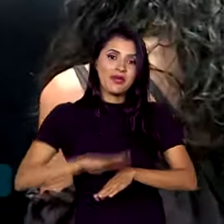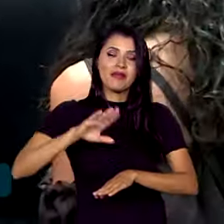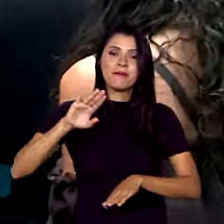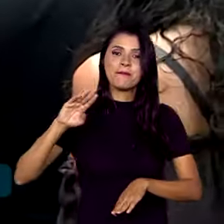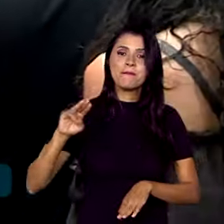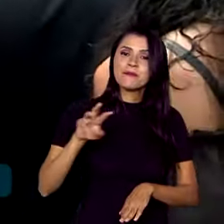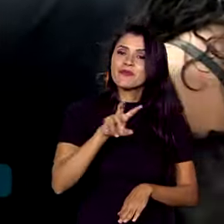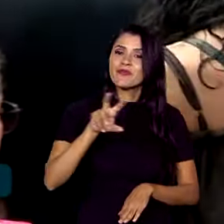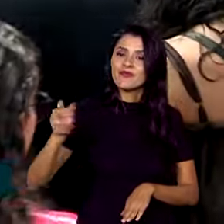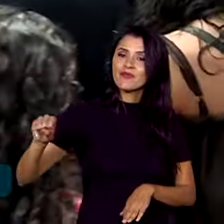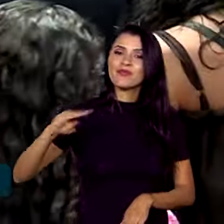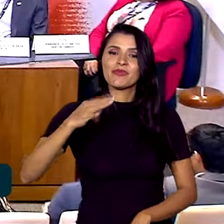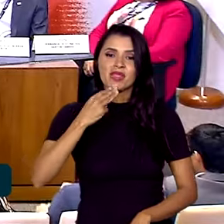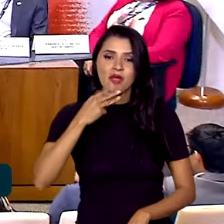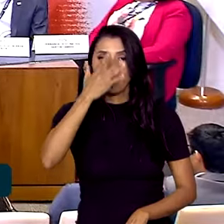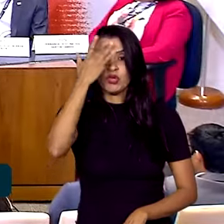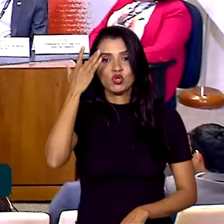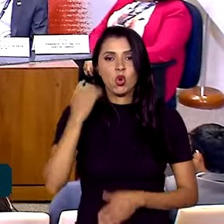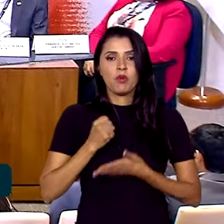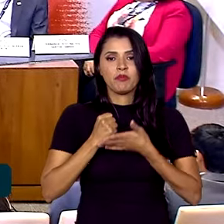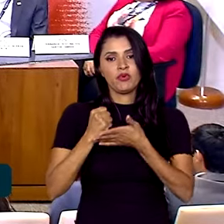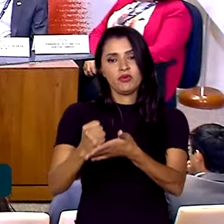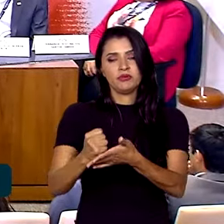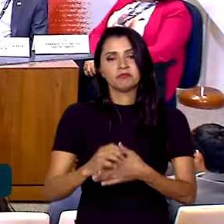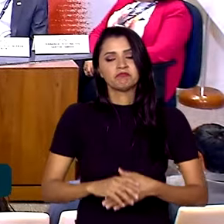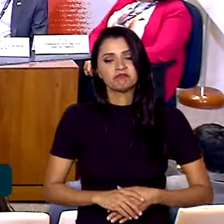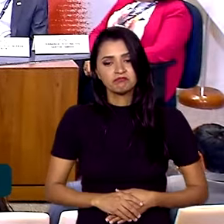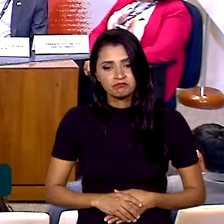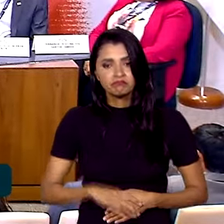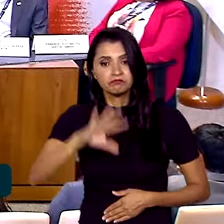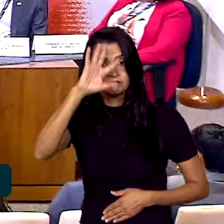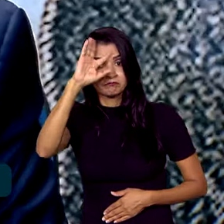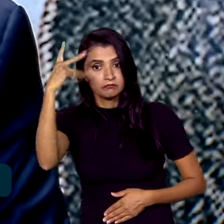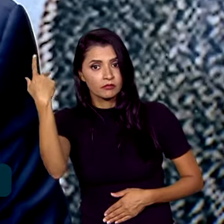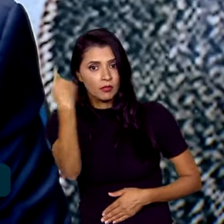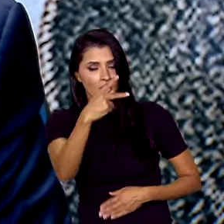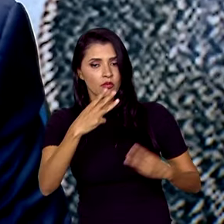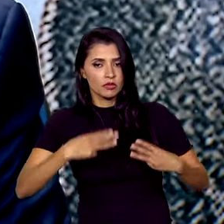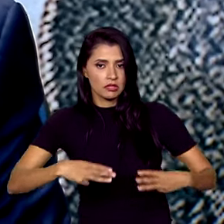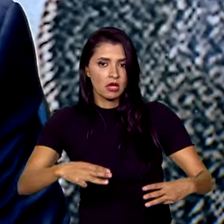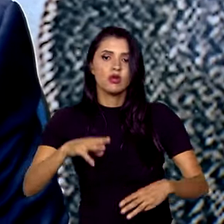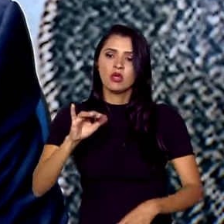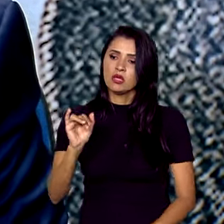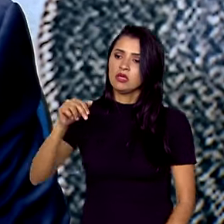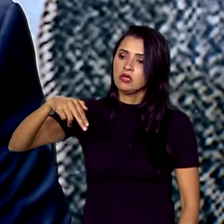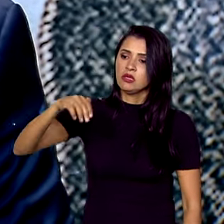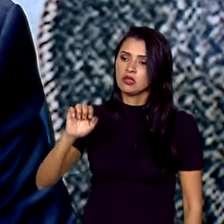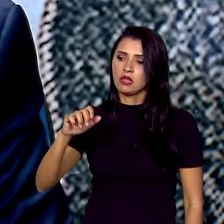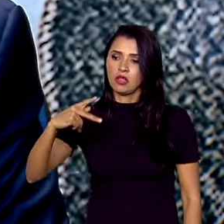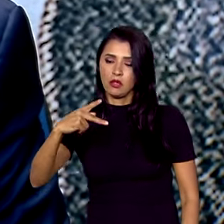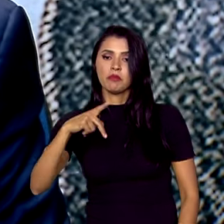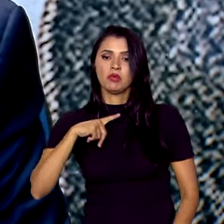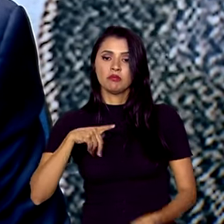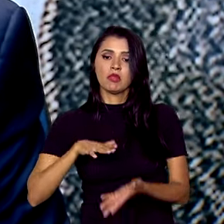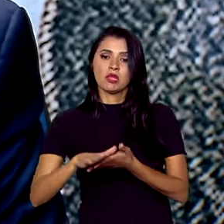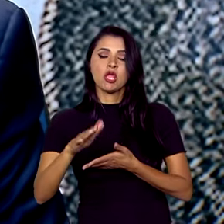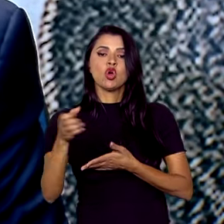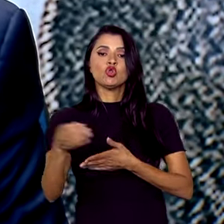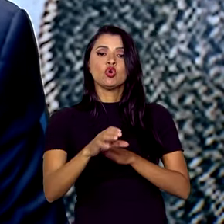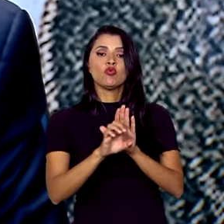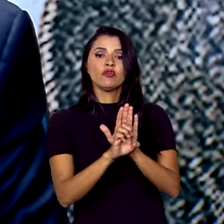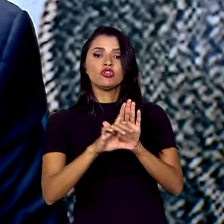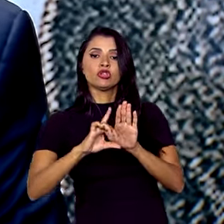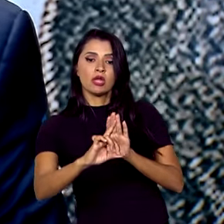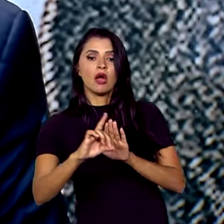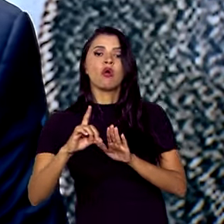milhão de colaboradores. Há uma decisão do Ministério do INEP de lançar um novo edital para a seleção